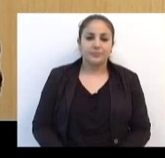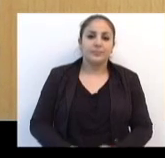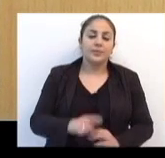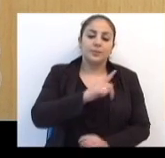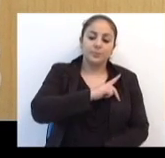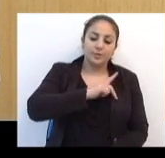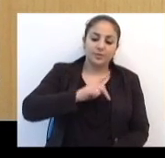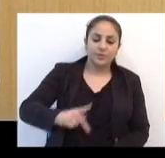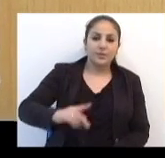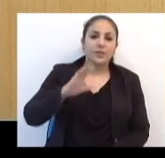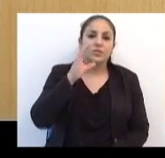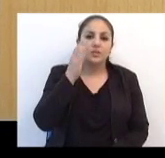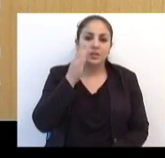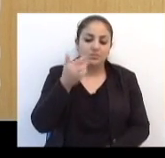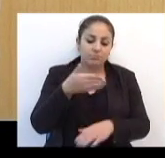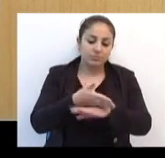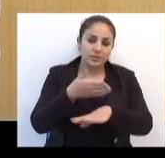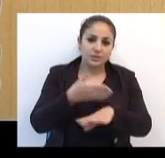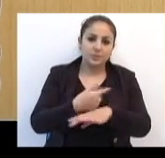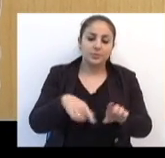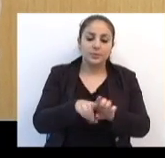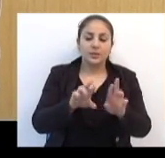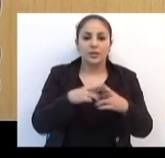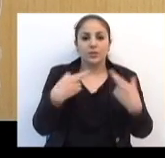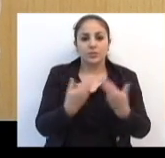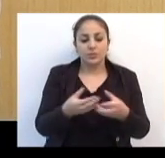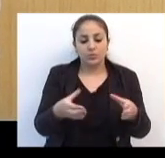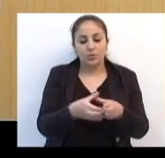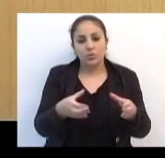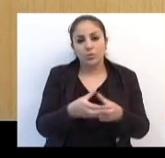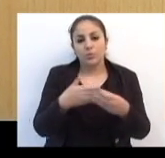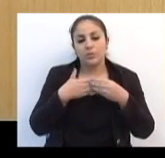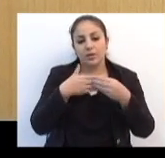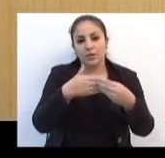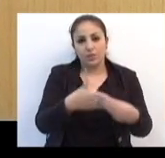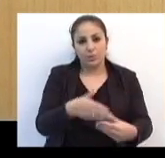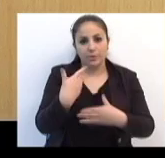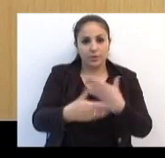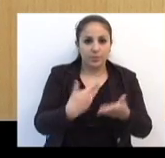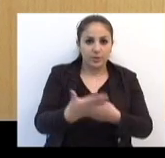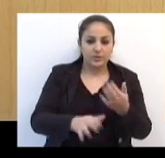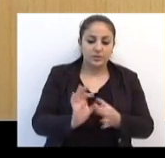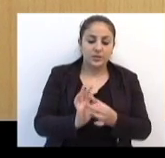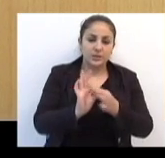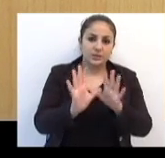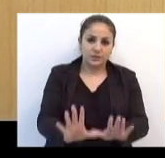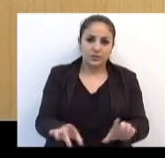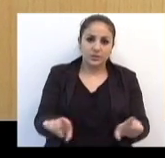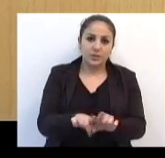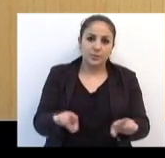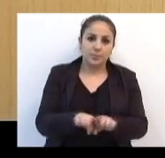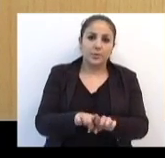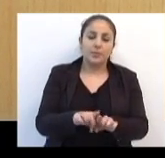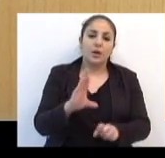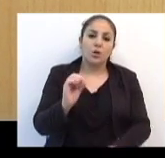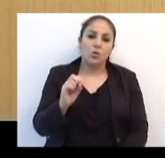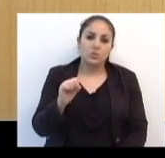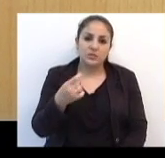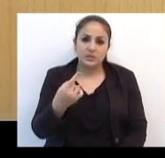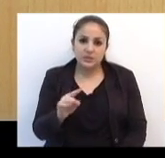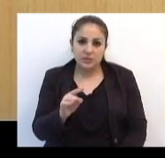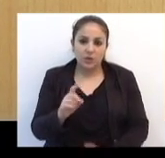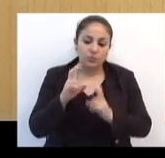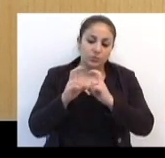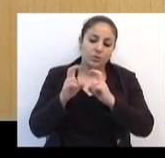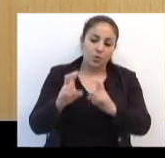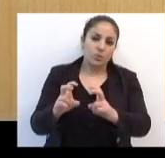Prefeito de Carazinho participa de reunião do grupo que vai acompanhar o processo licitatório para a concessão do